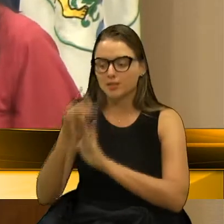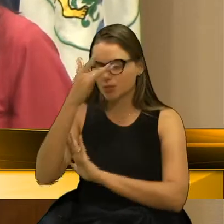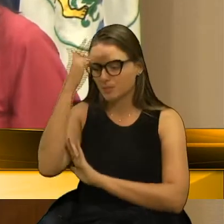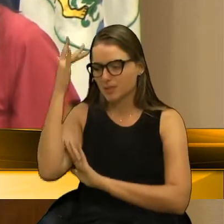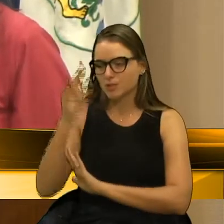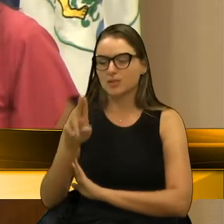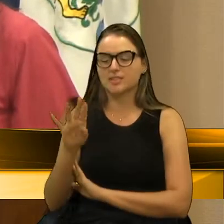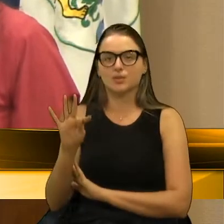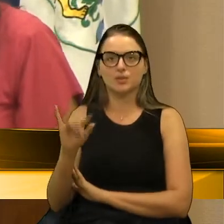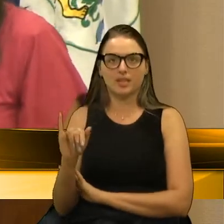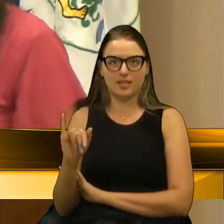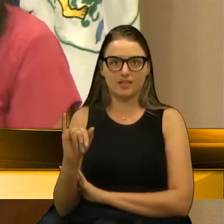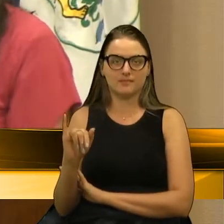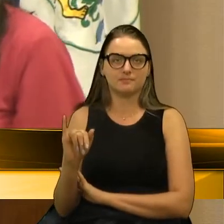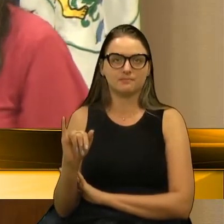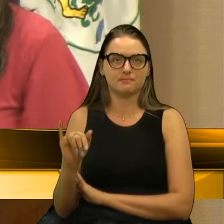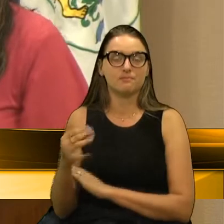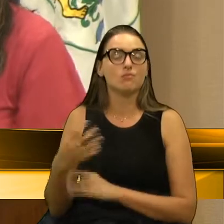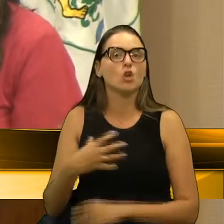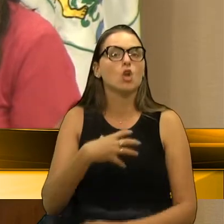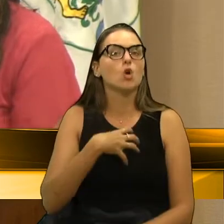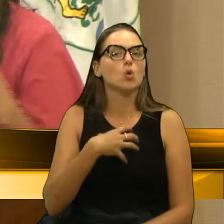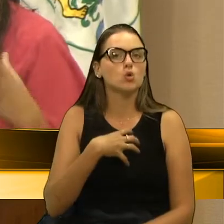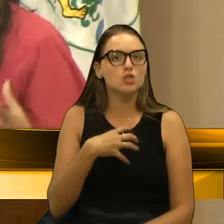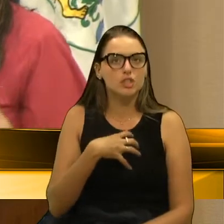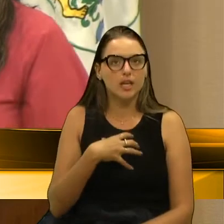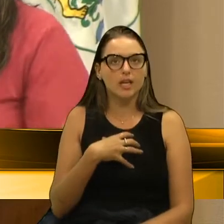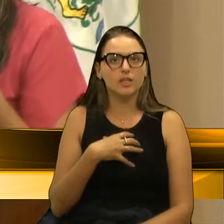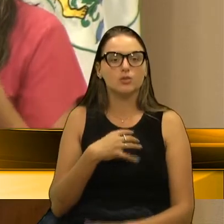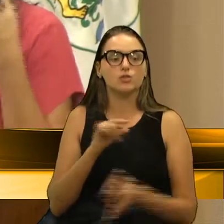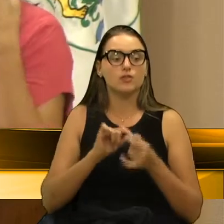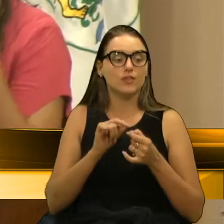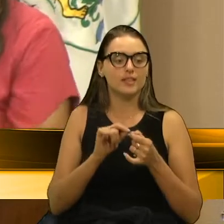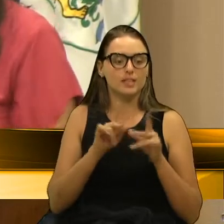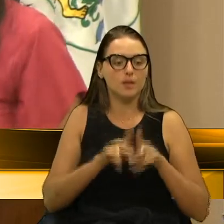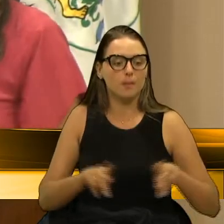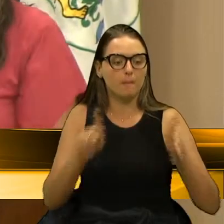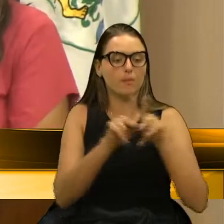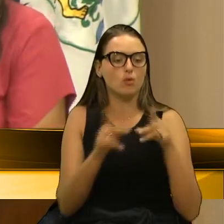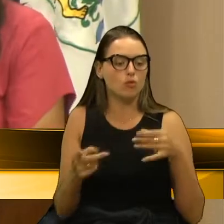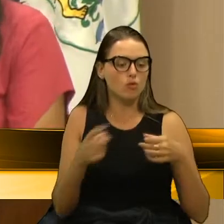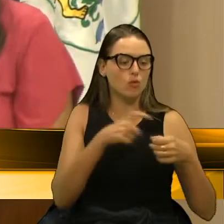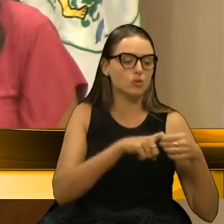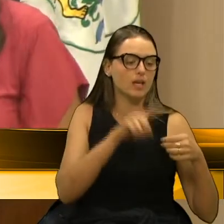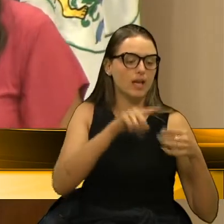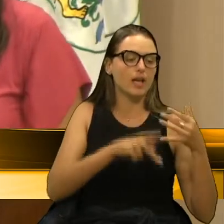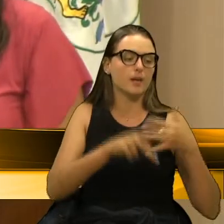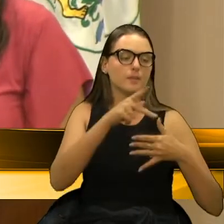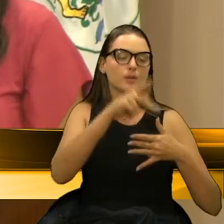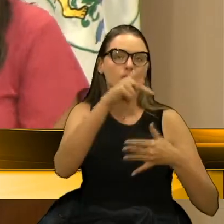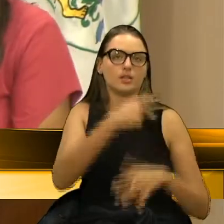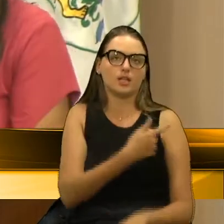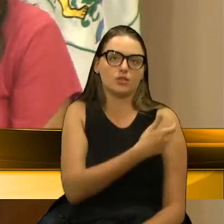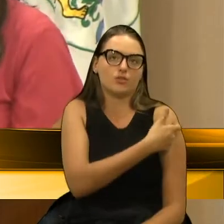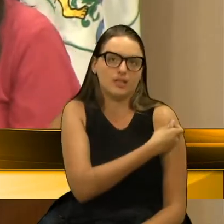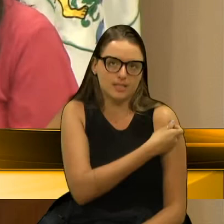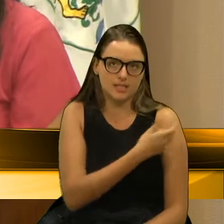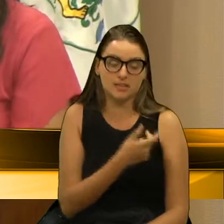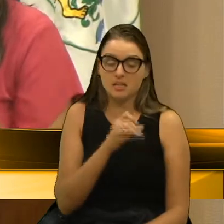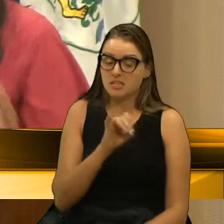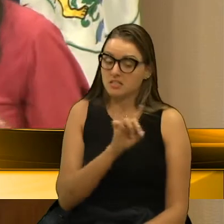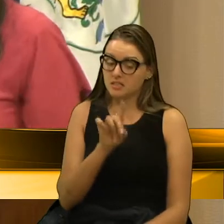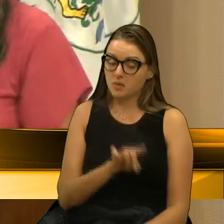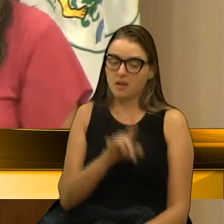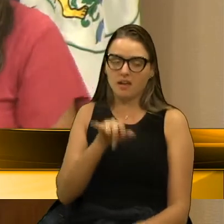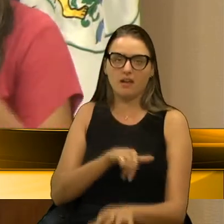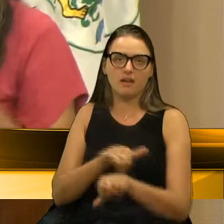UTI. Então, a forma de trazer a população de volta é pensar e priorizar a vacinação. Fora disso, é